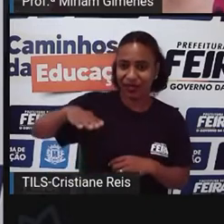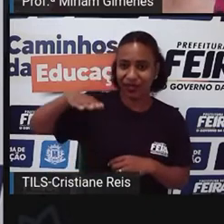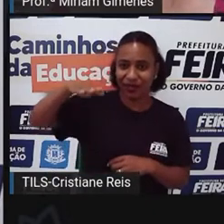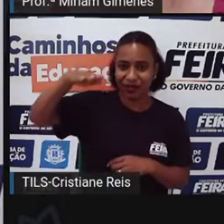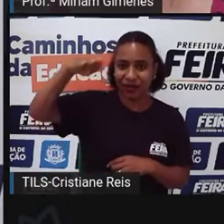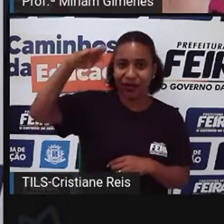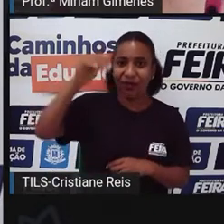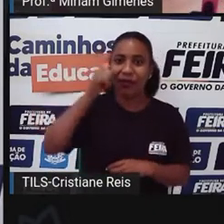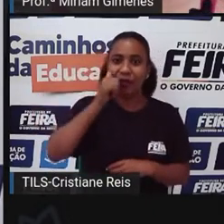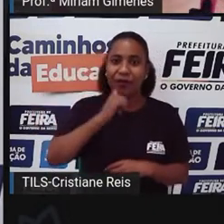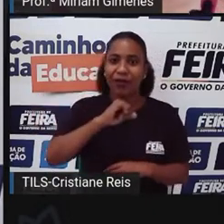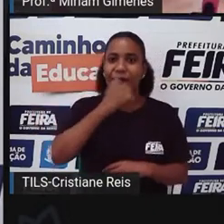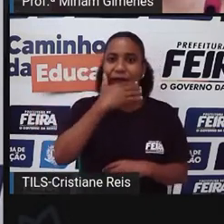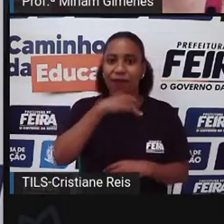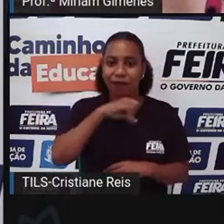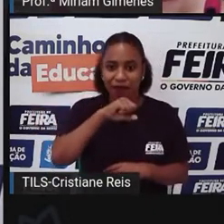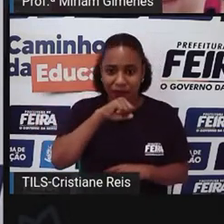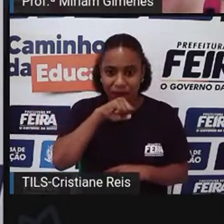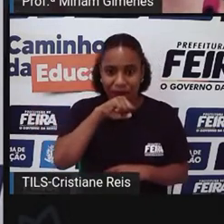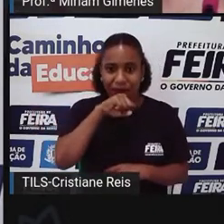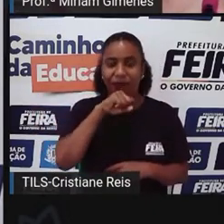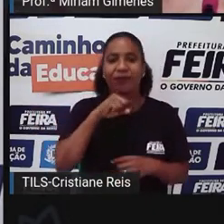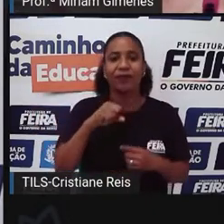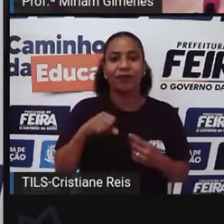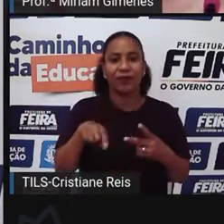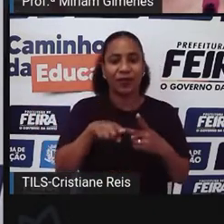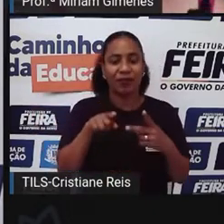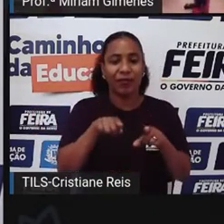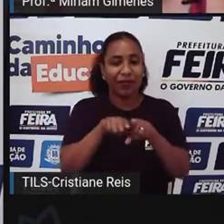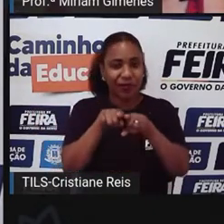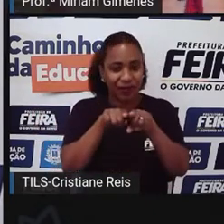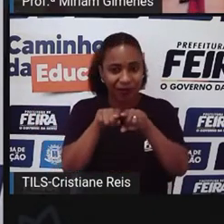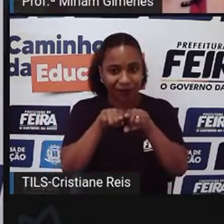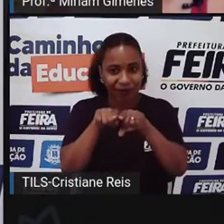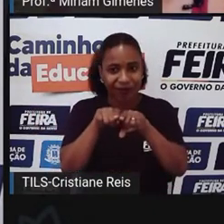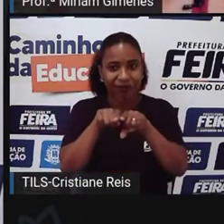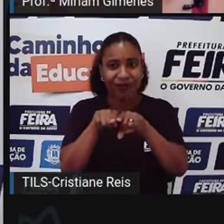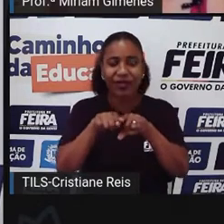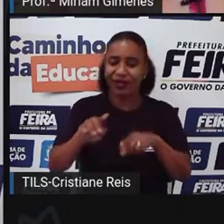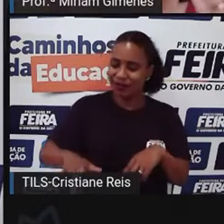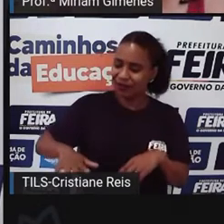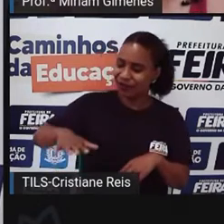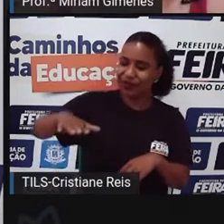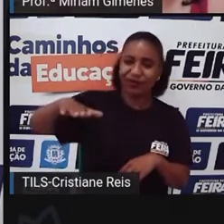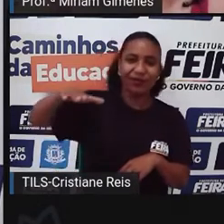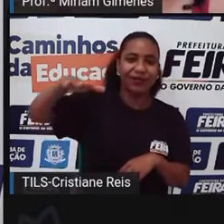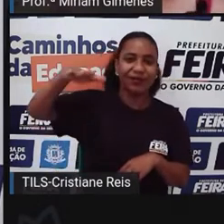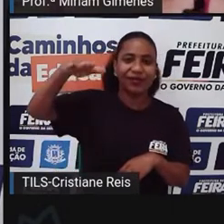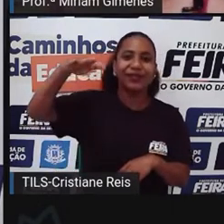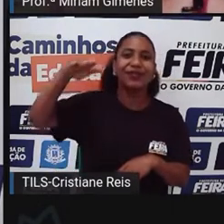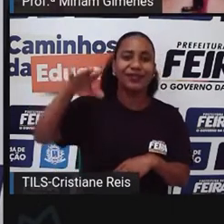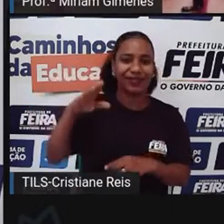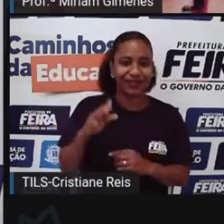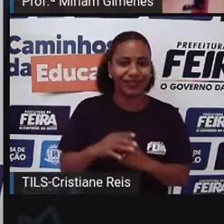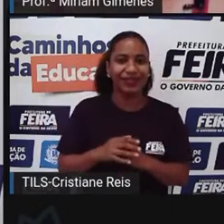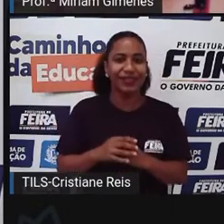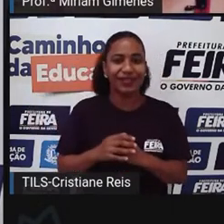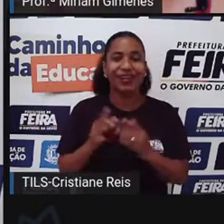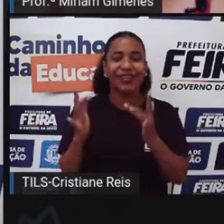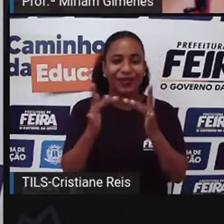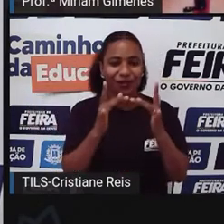pais eram sensíveis Meu irmão É Então, desde criança Desde quando eu me entendo por gente Nós